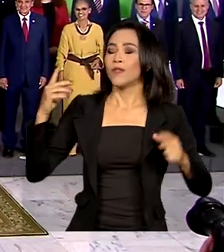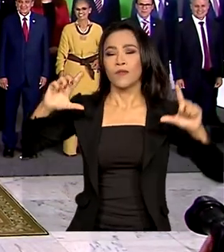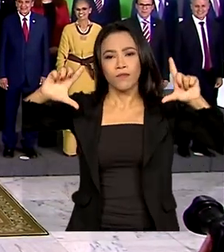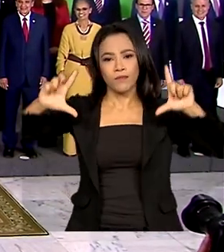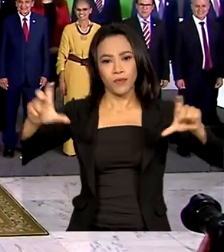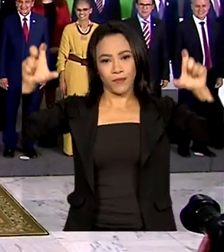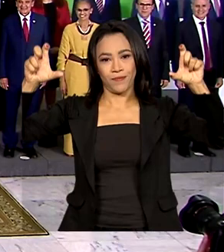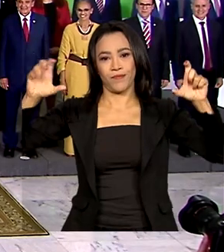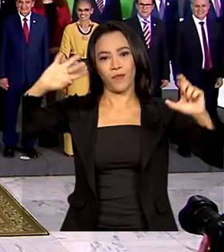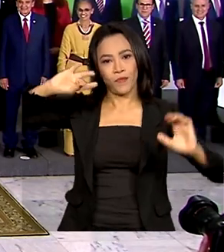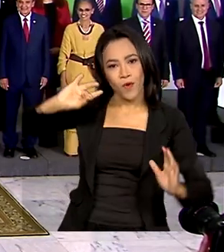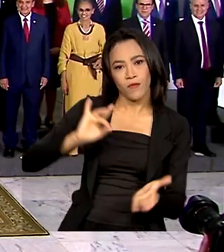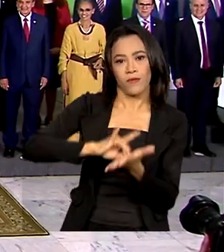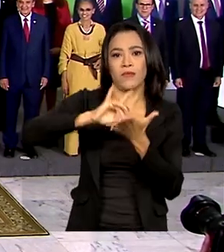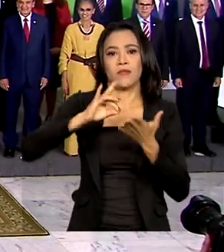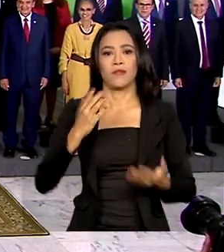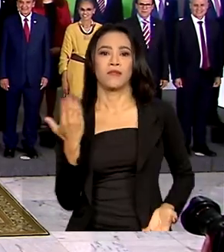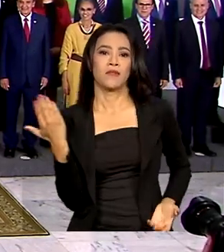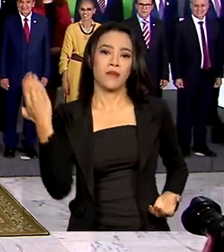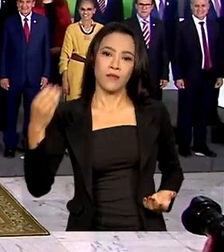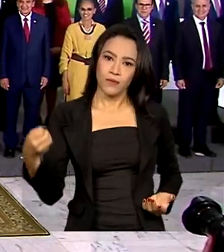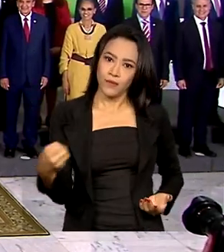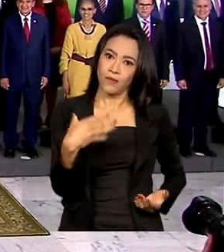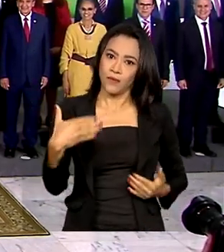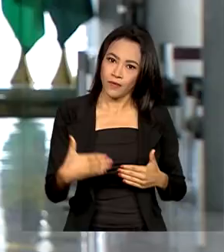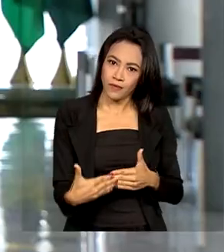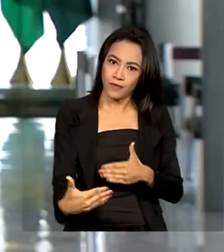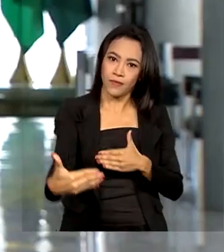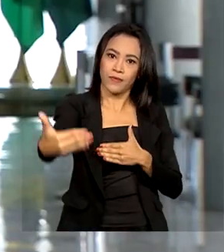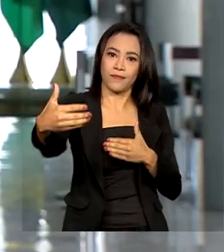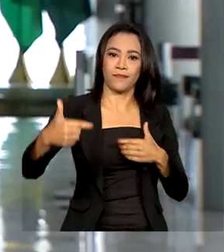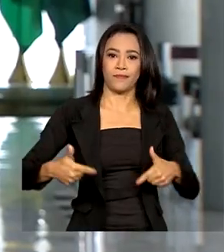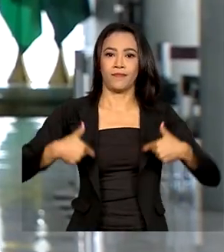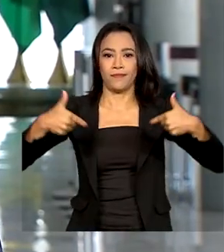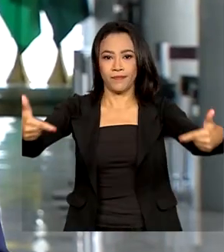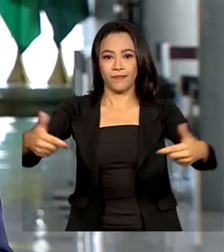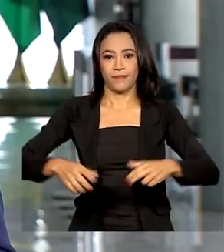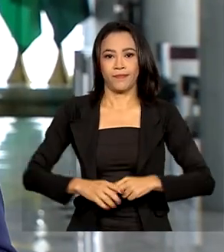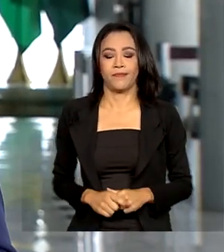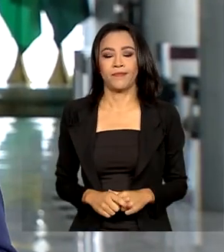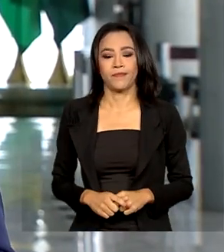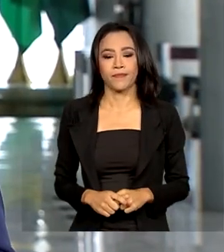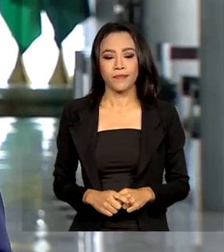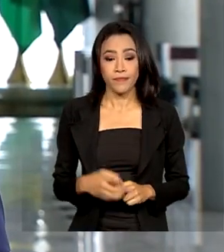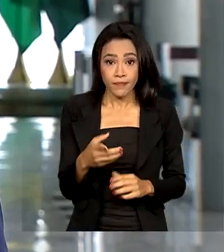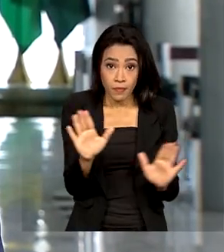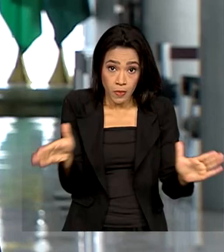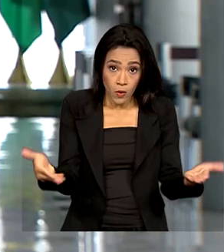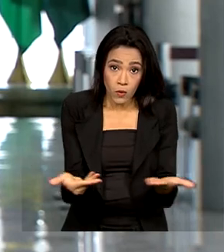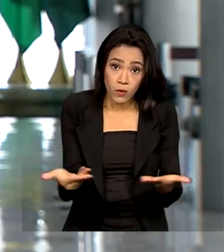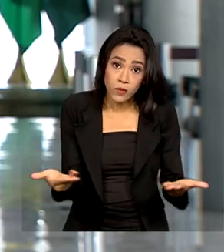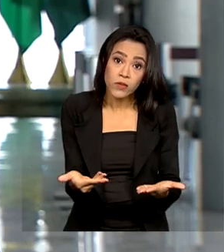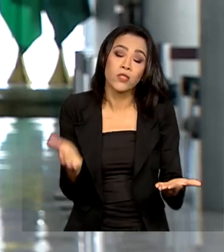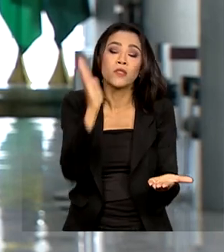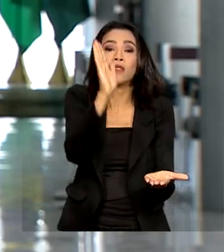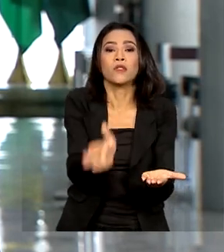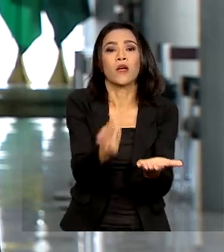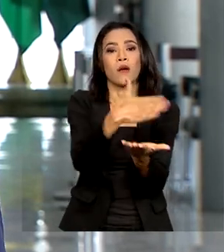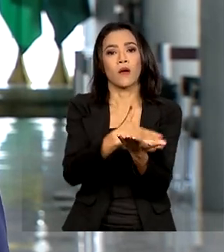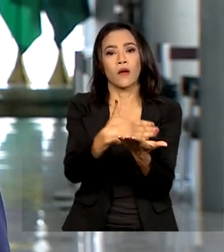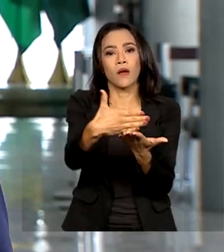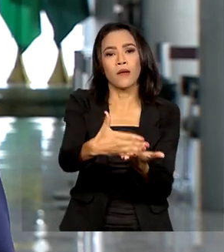registro da fotografia oficial do novo gabinete. Renata, a partir de hoje começa a